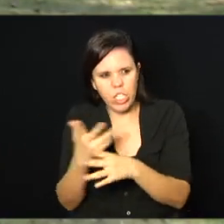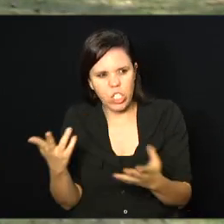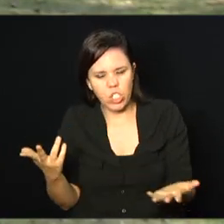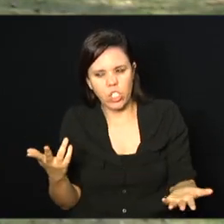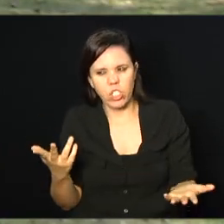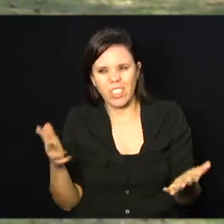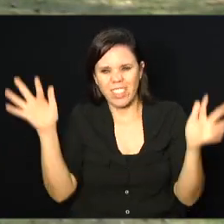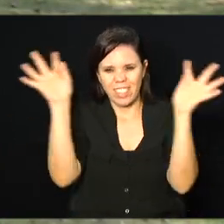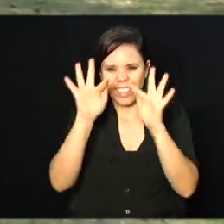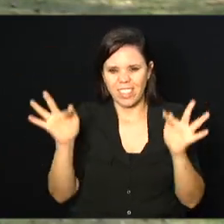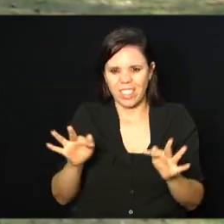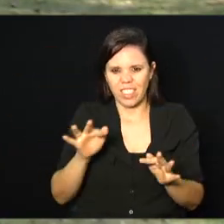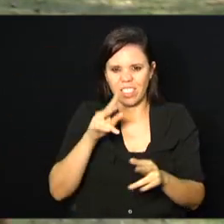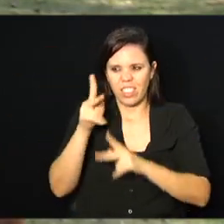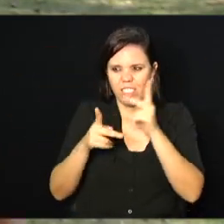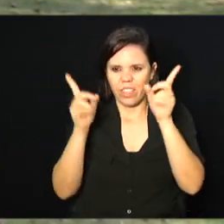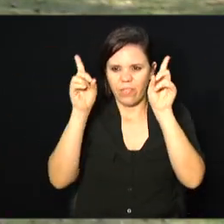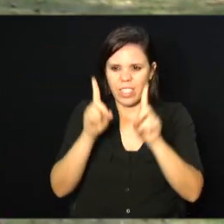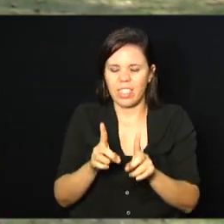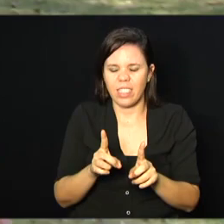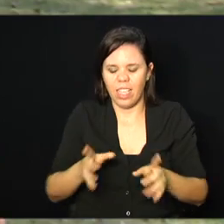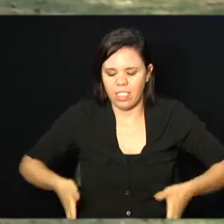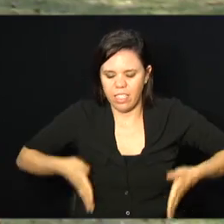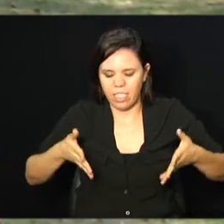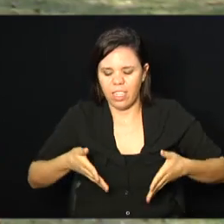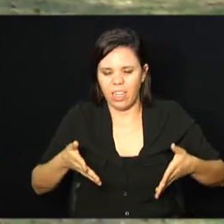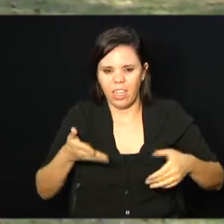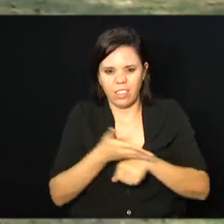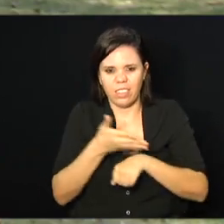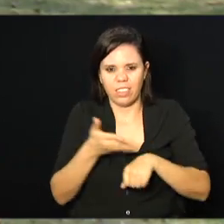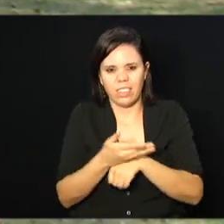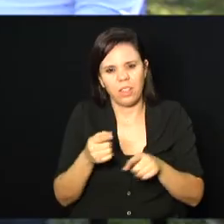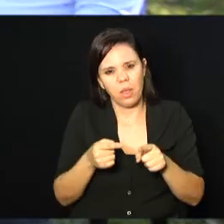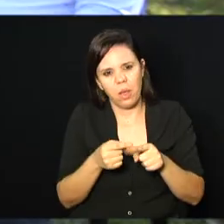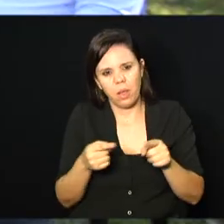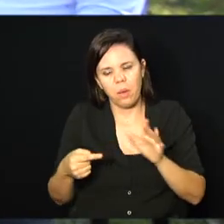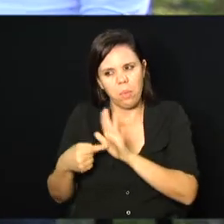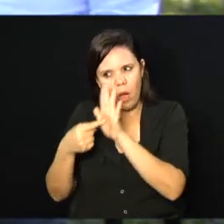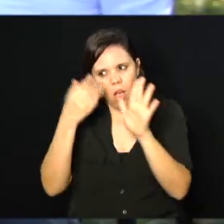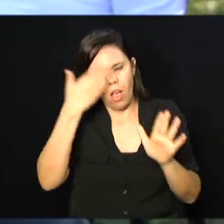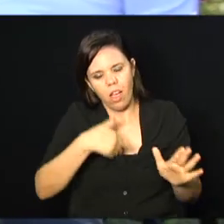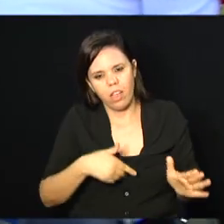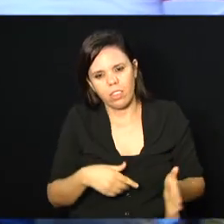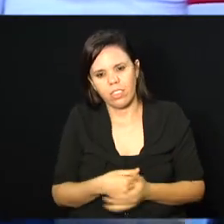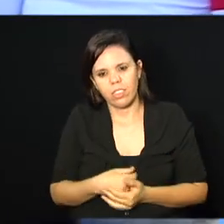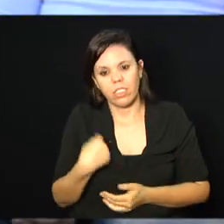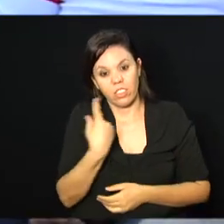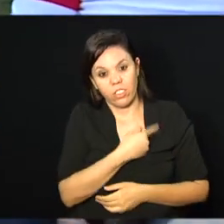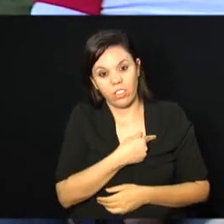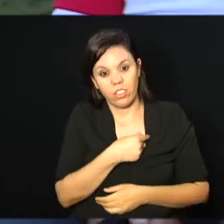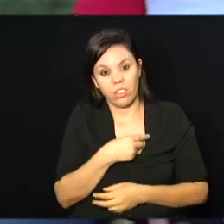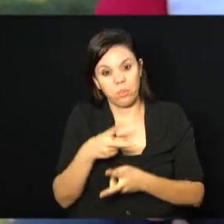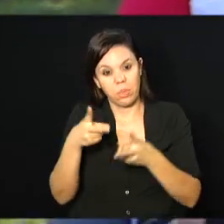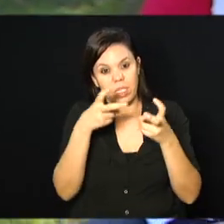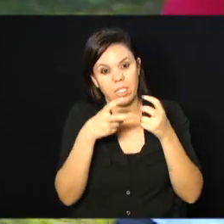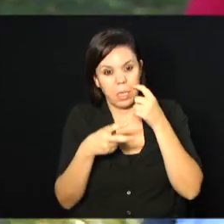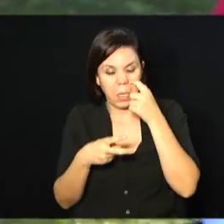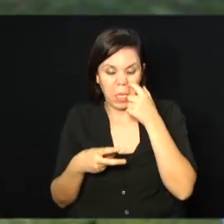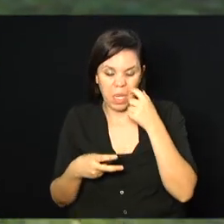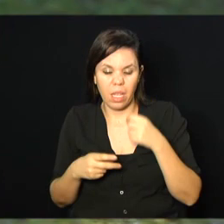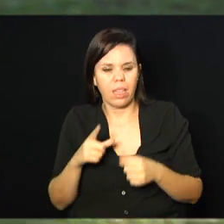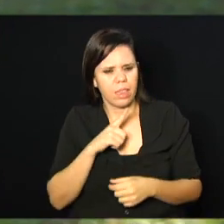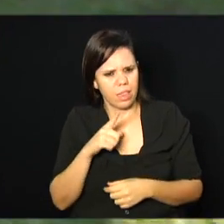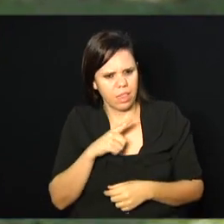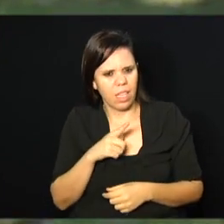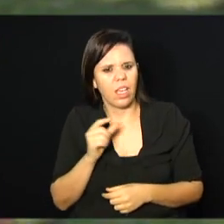participar, né? Elas vão demonstrando isso ao longo do percurso. A gente vê... Existe um